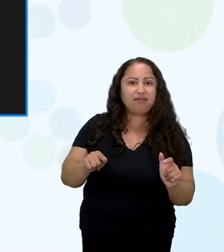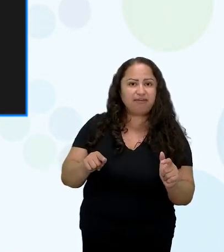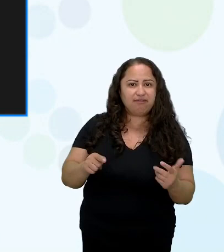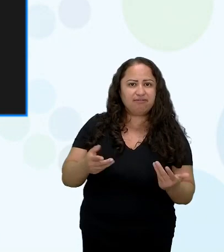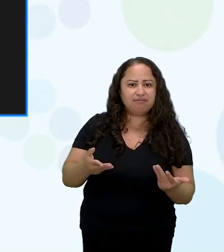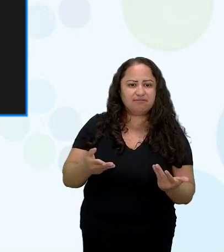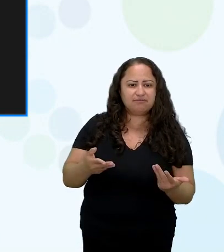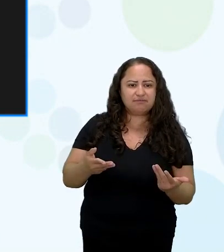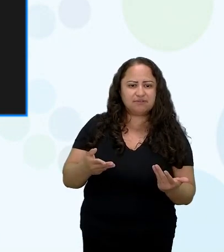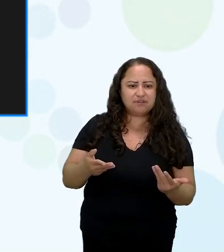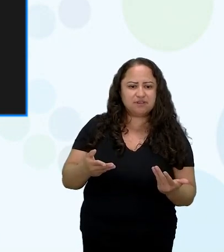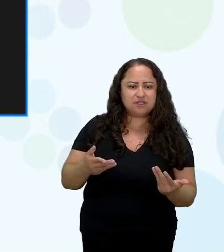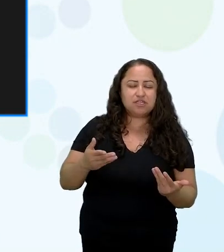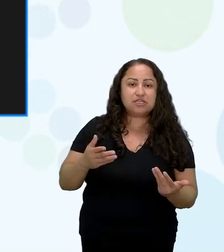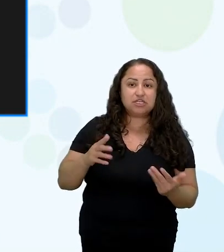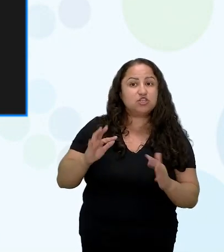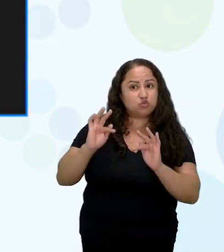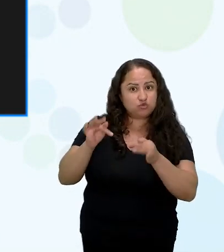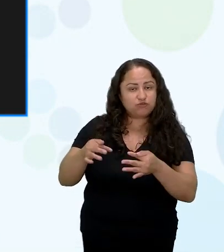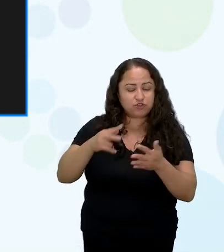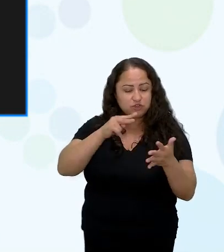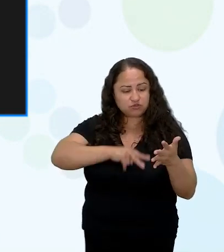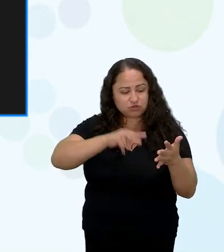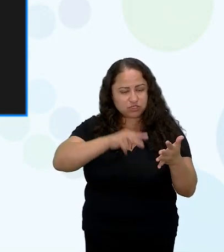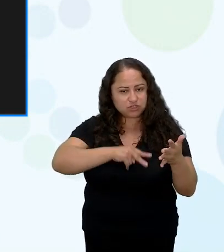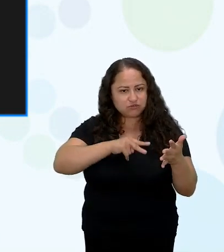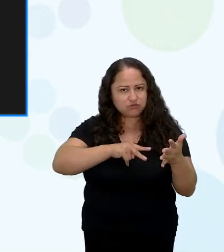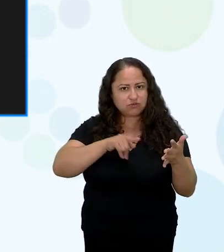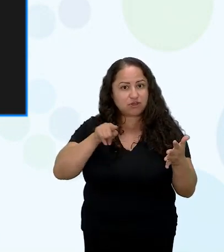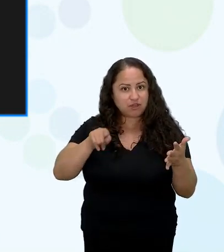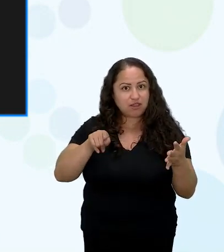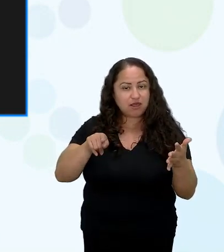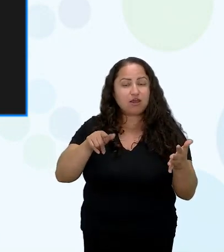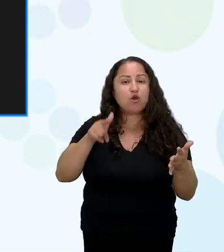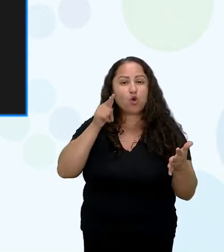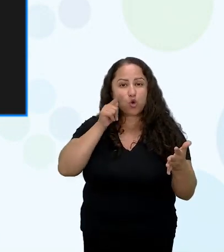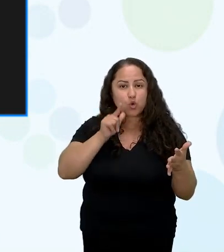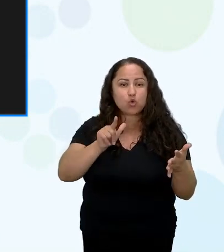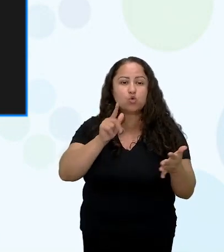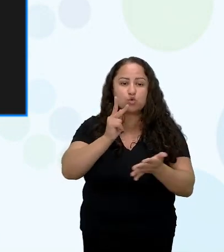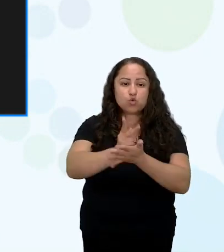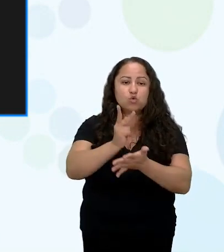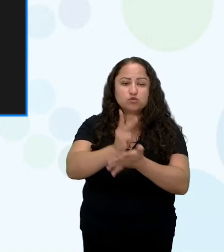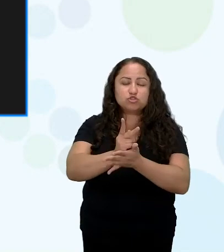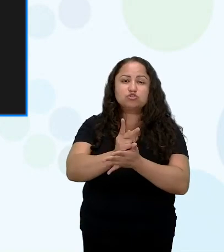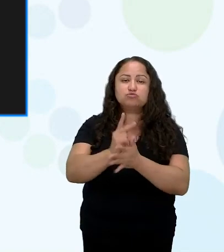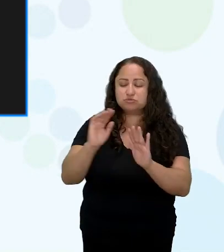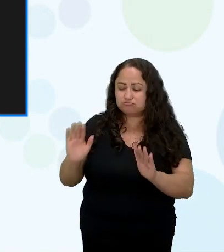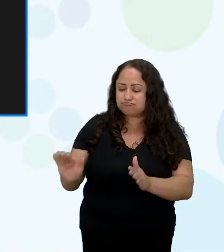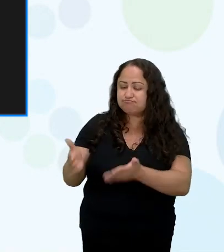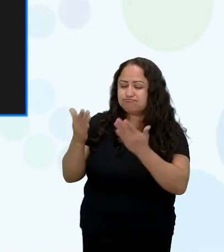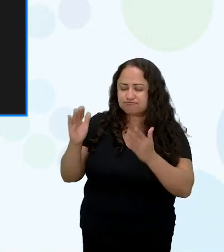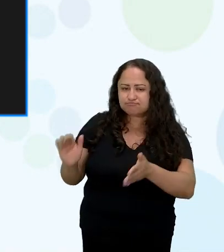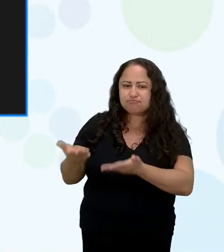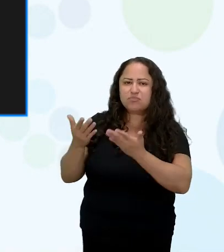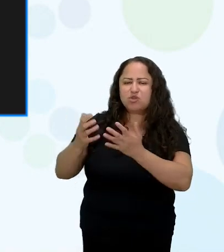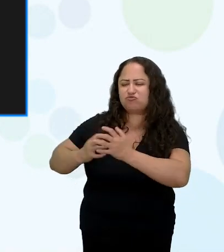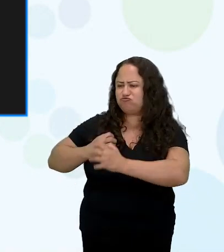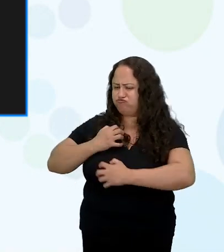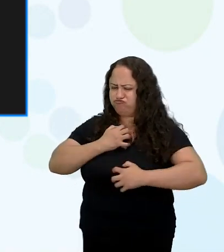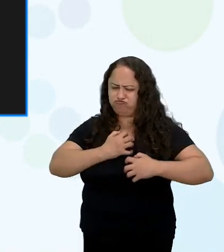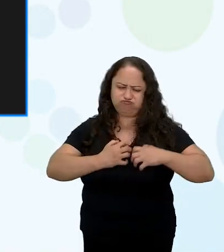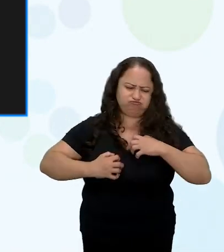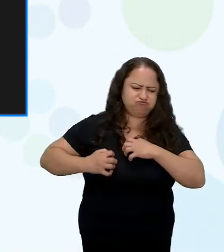diz lá no final que ela ainda continua insuflando as revoltas que ela continua